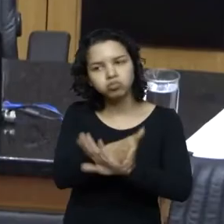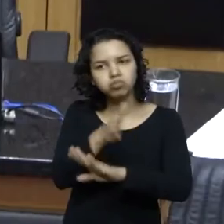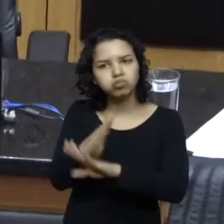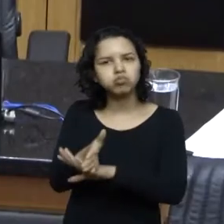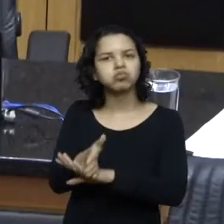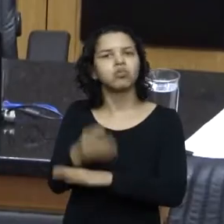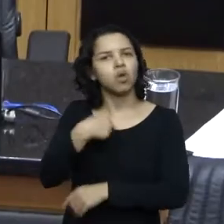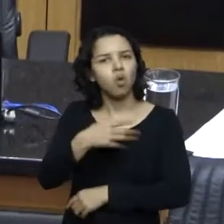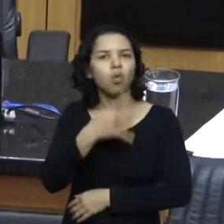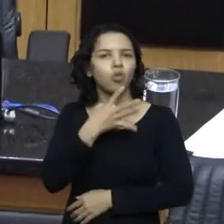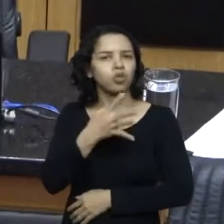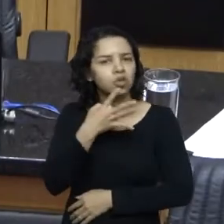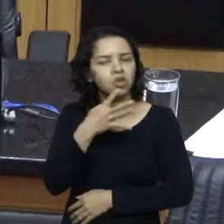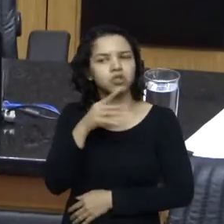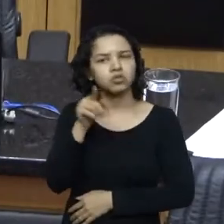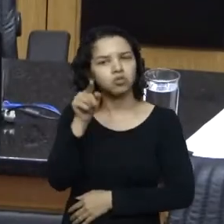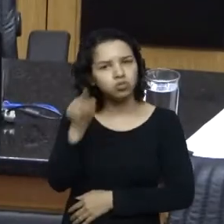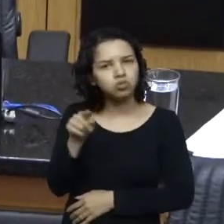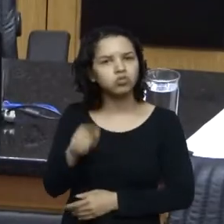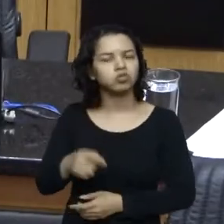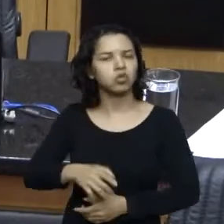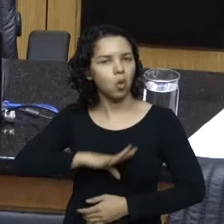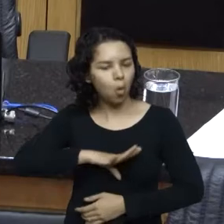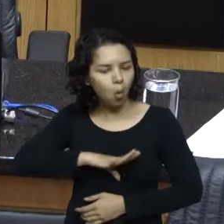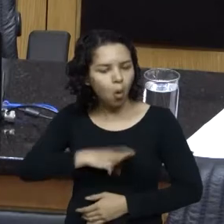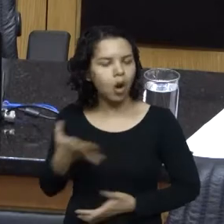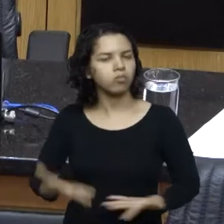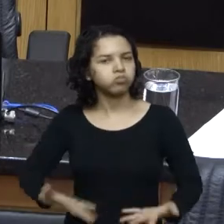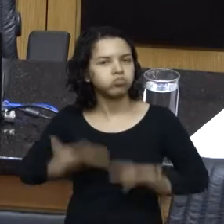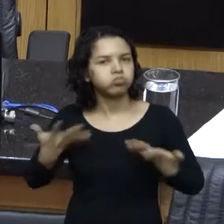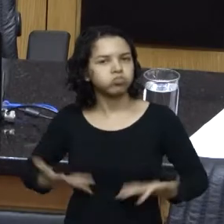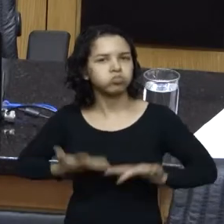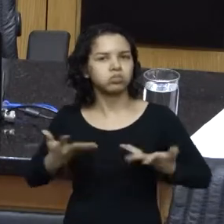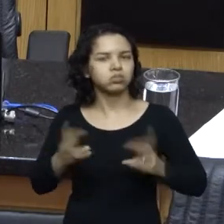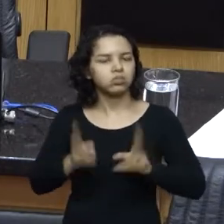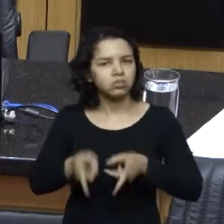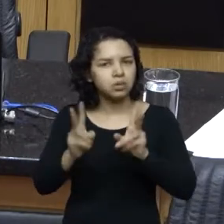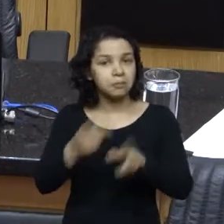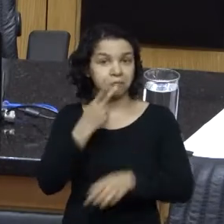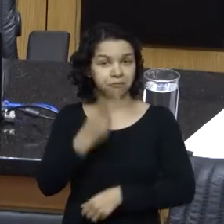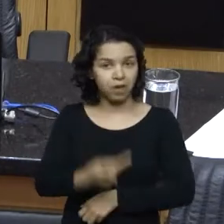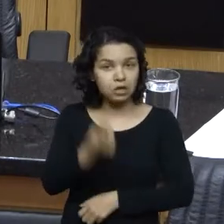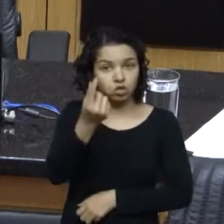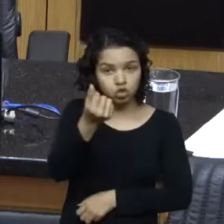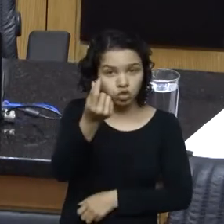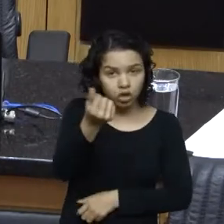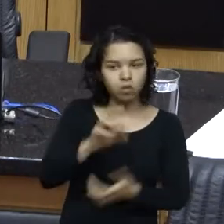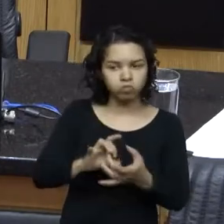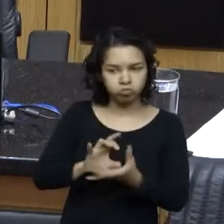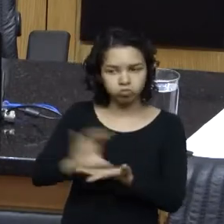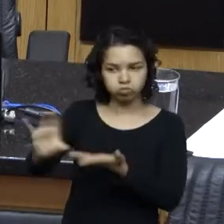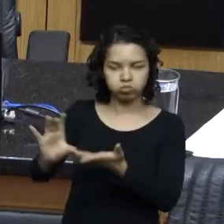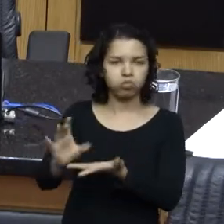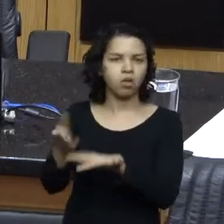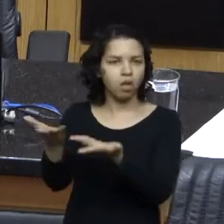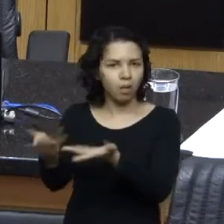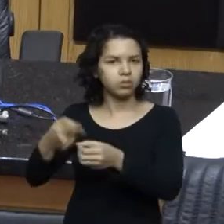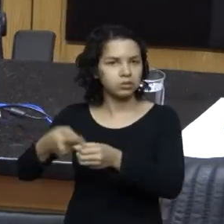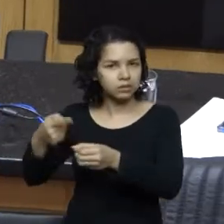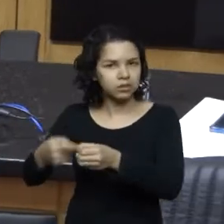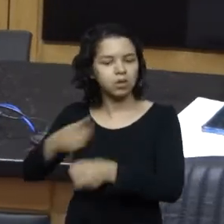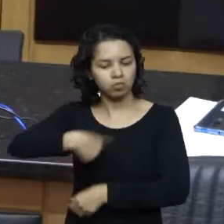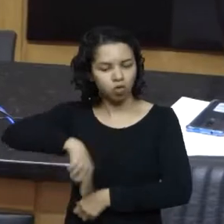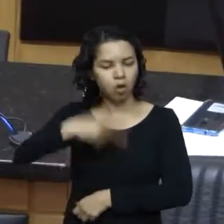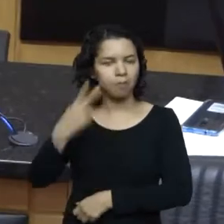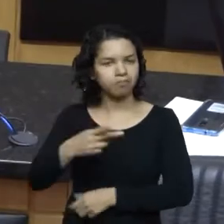década, sempre valente, entusiasmado, e quando se fala em recursos para os municípios é fundamental a participação do parlamento. E eu